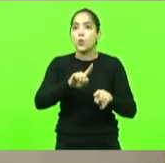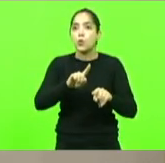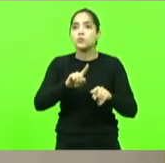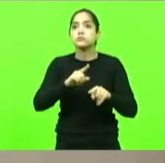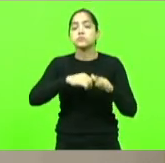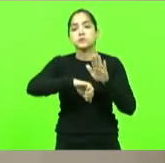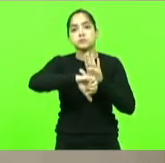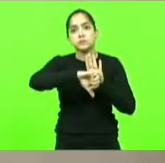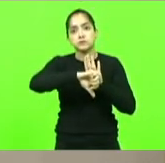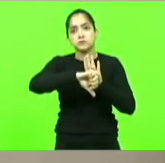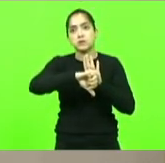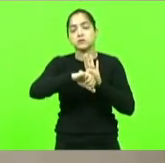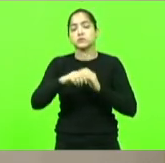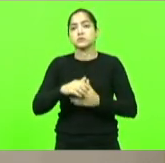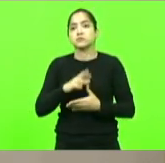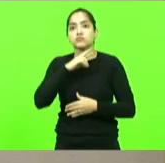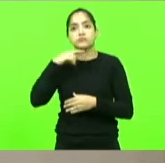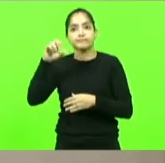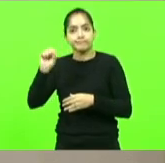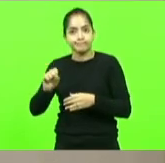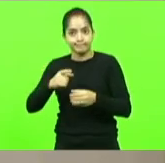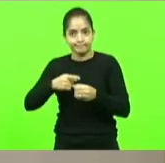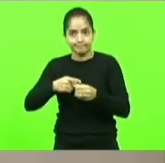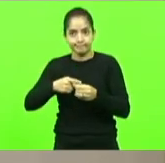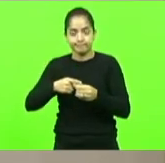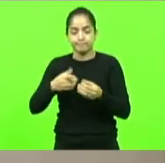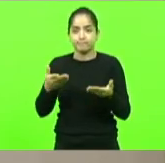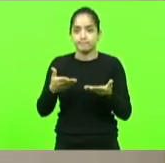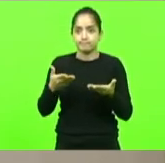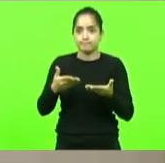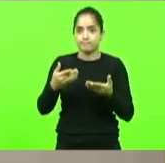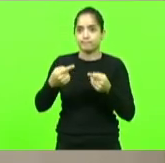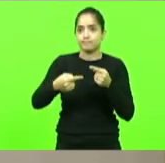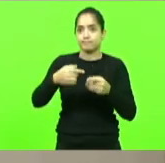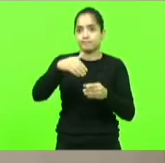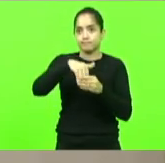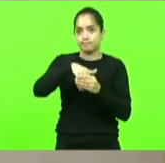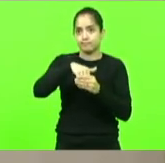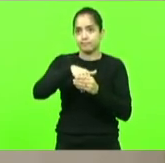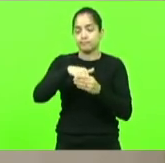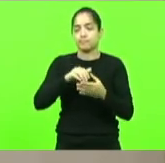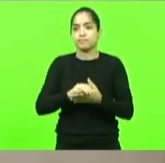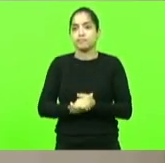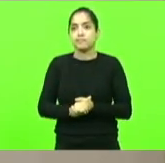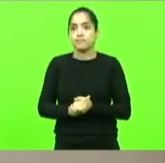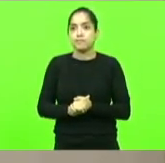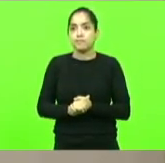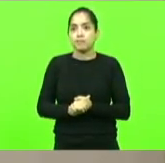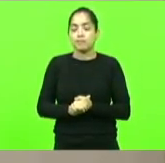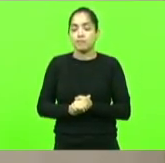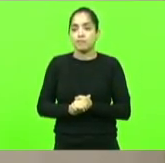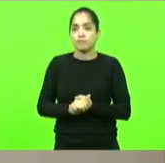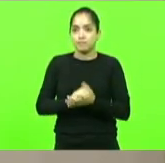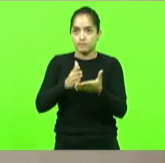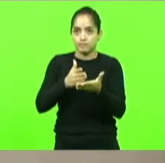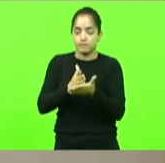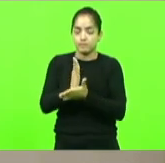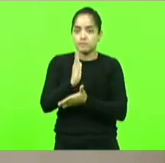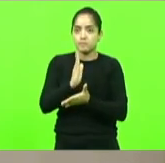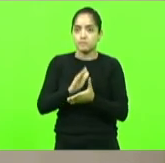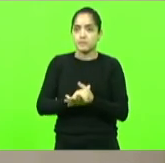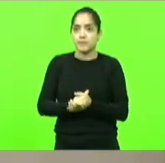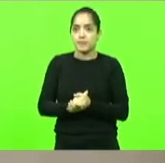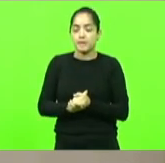Jaraguá do Sul em discussão não havendo quem queira discutir em votação deputados que aprovam permaneçam como se encontra aprovado por